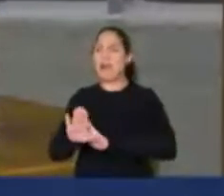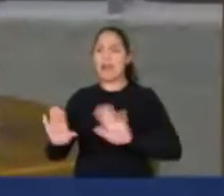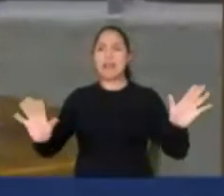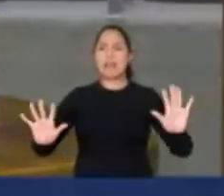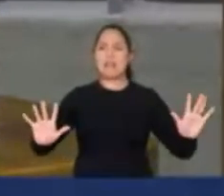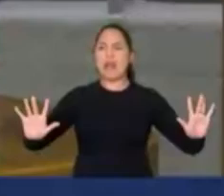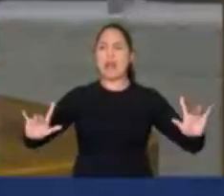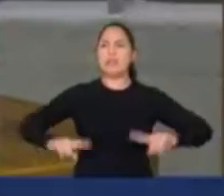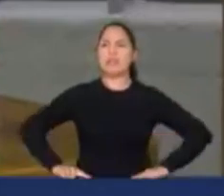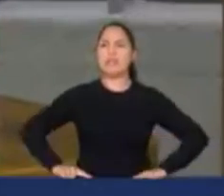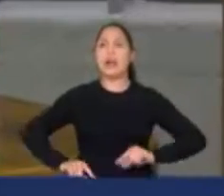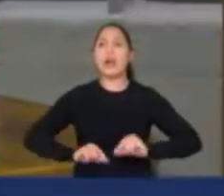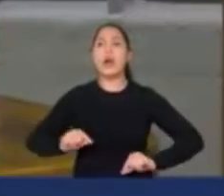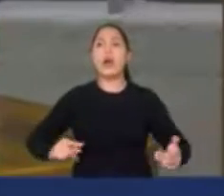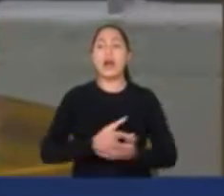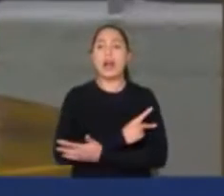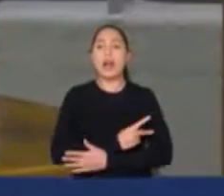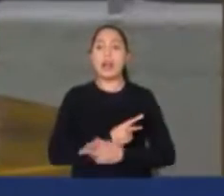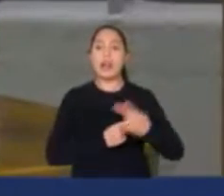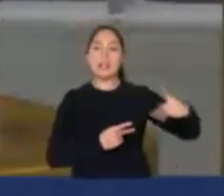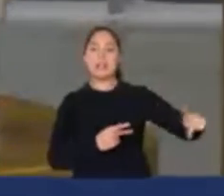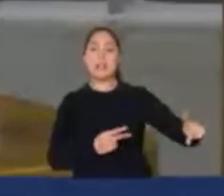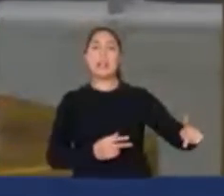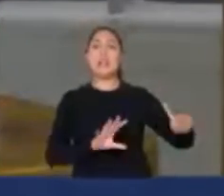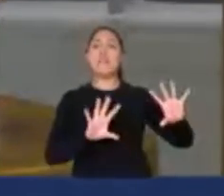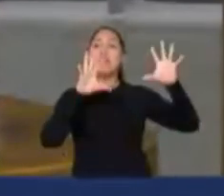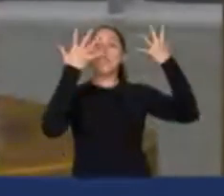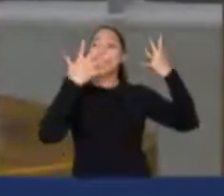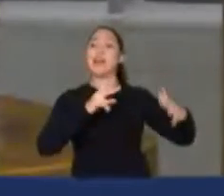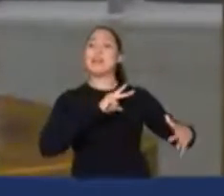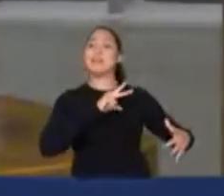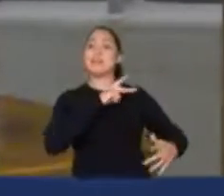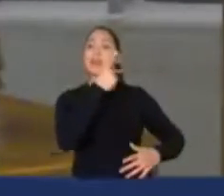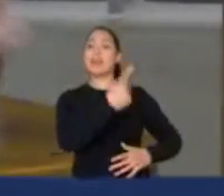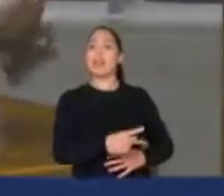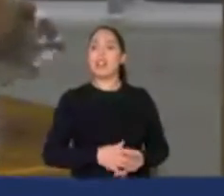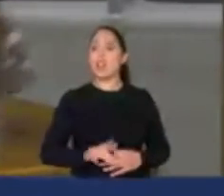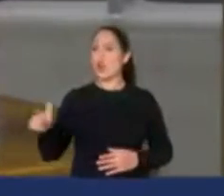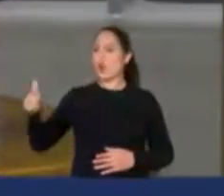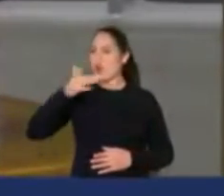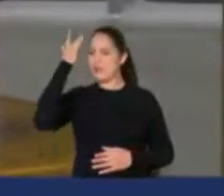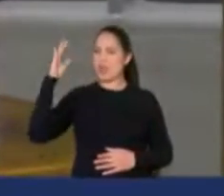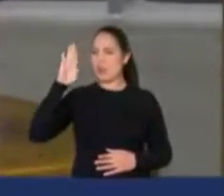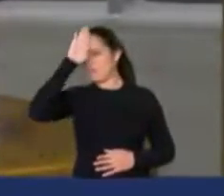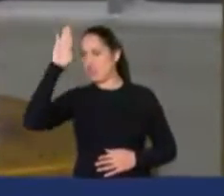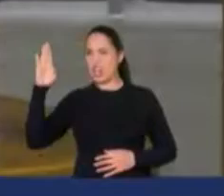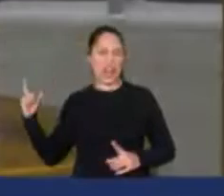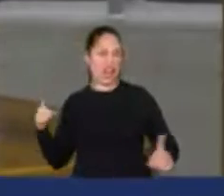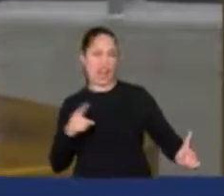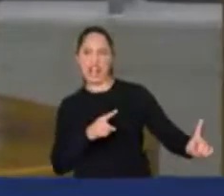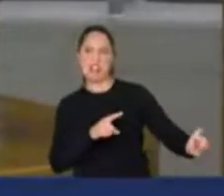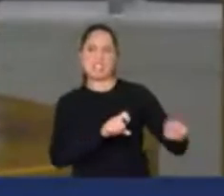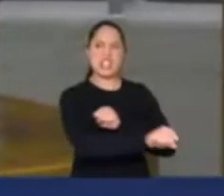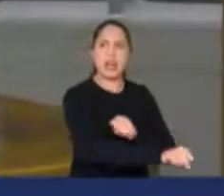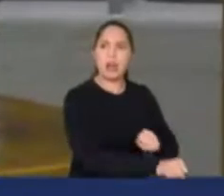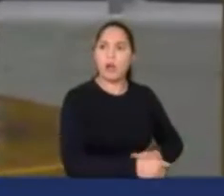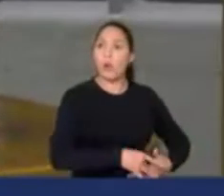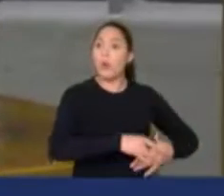falando de uma invasão, numa festa privada, de um bolsonarista que matou um líder petista. Assim.